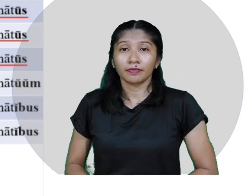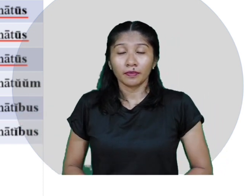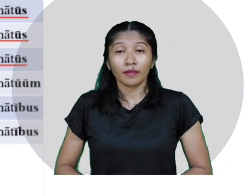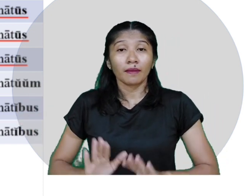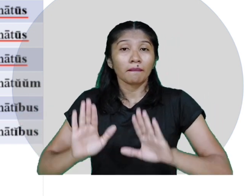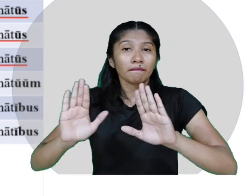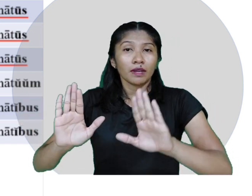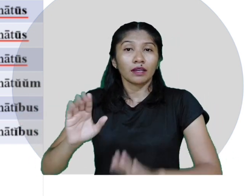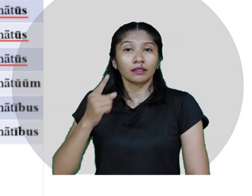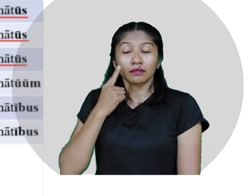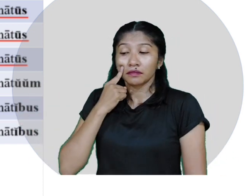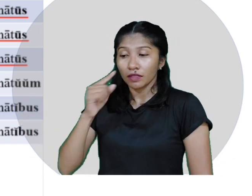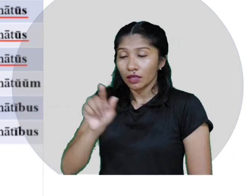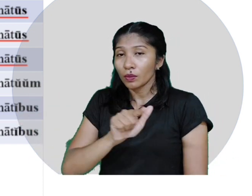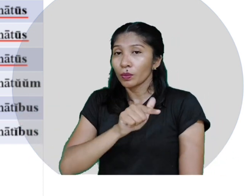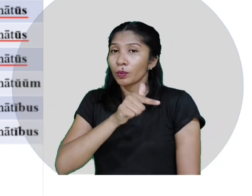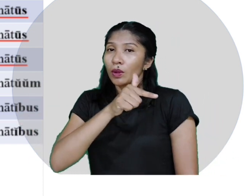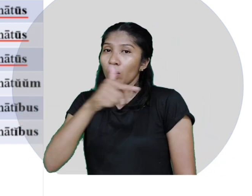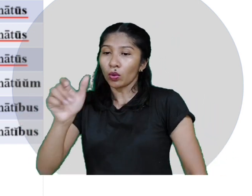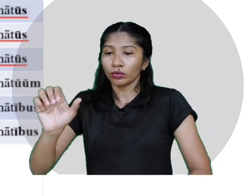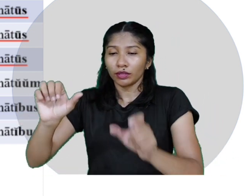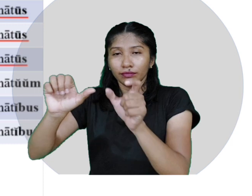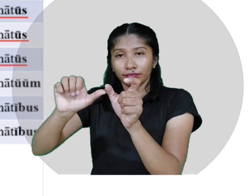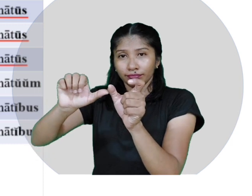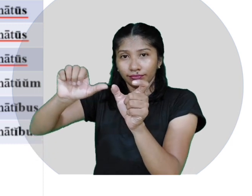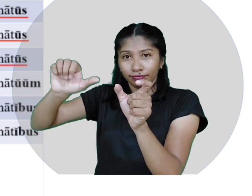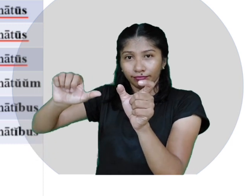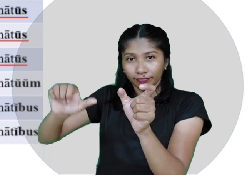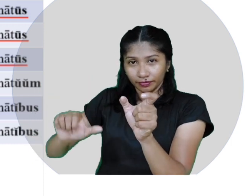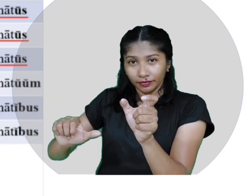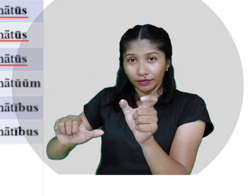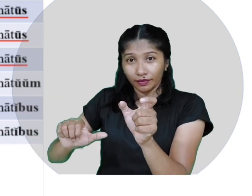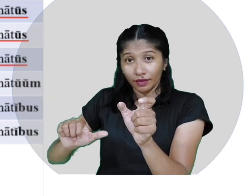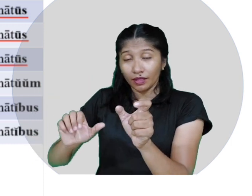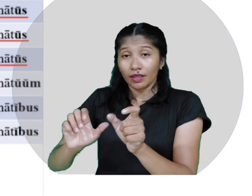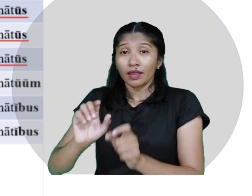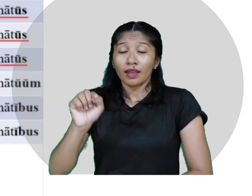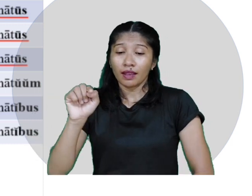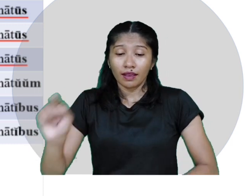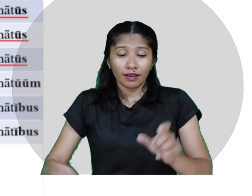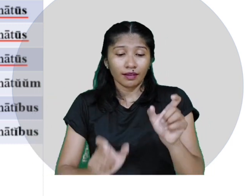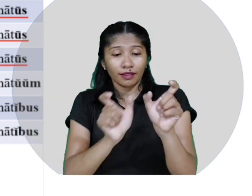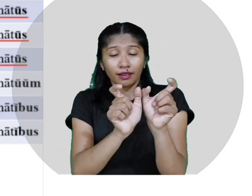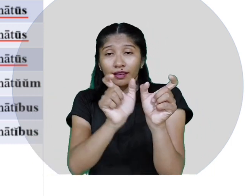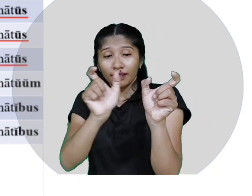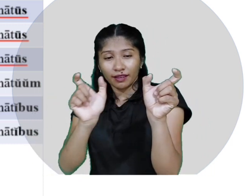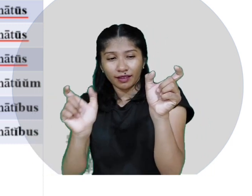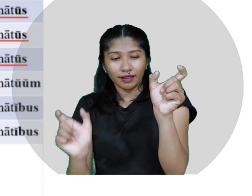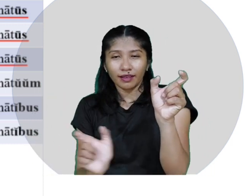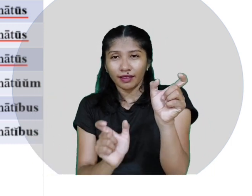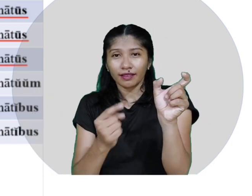desinência. No genitivo singular, temos a desinência senatus.